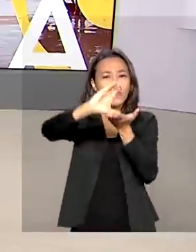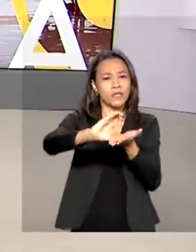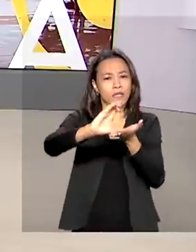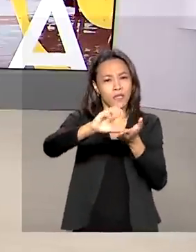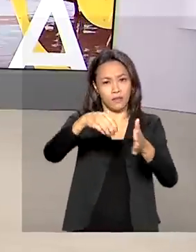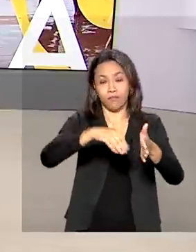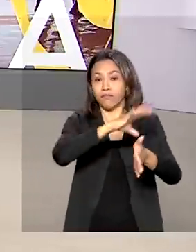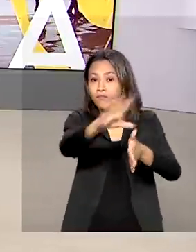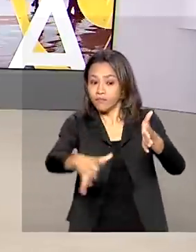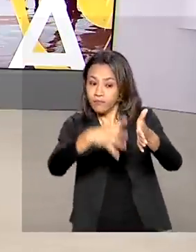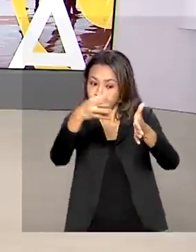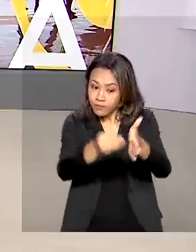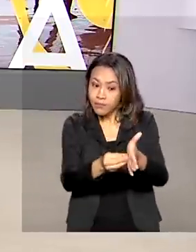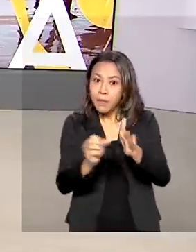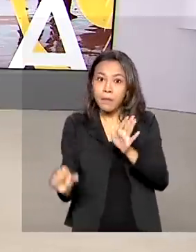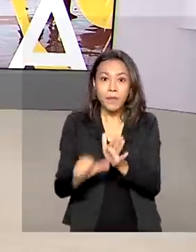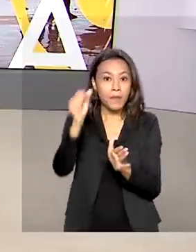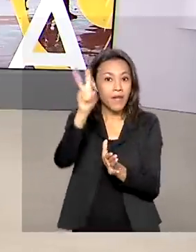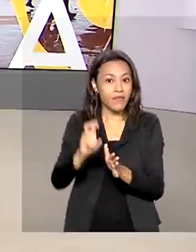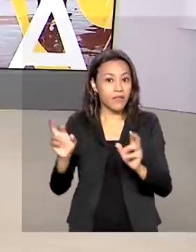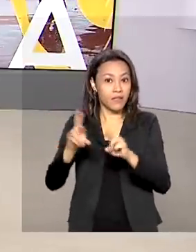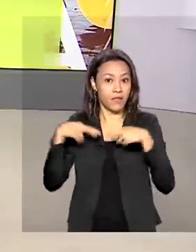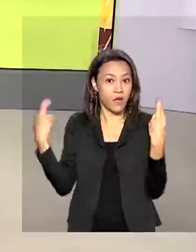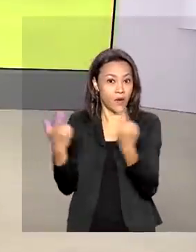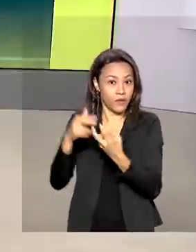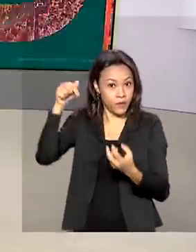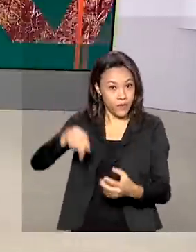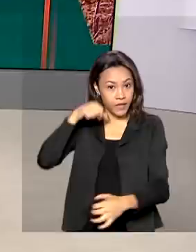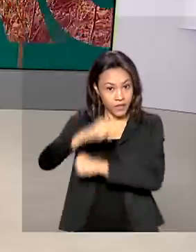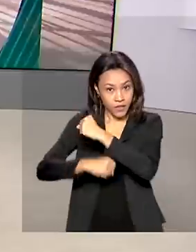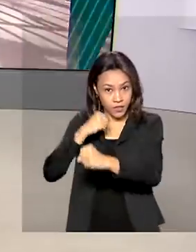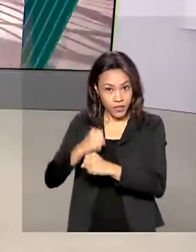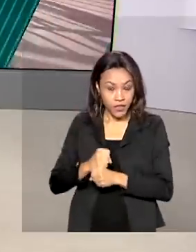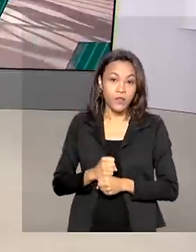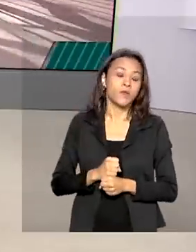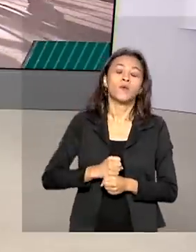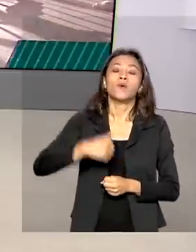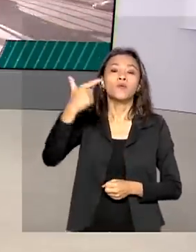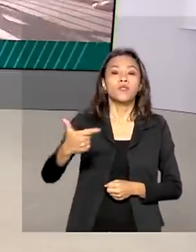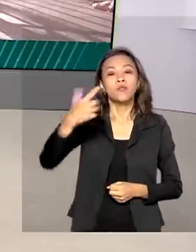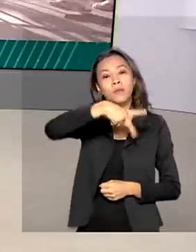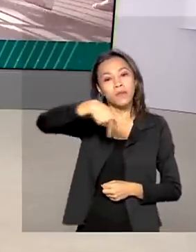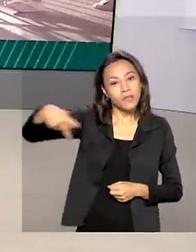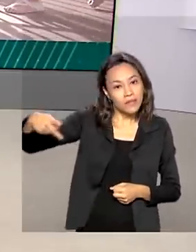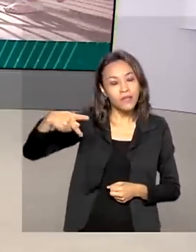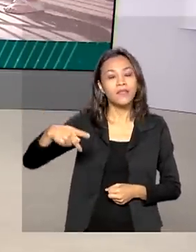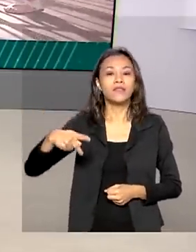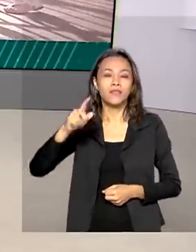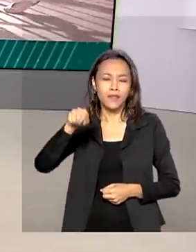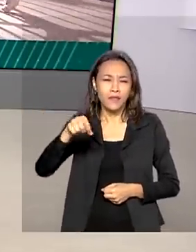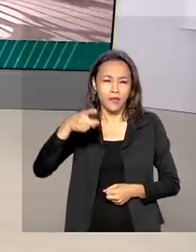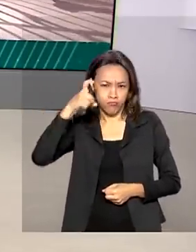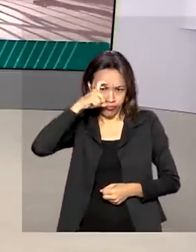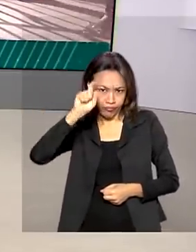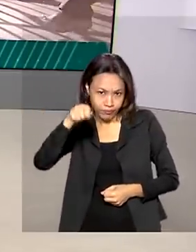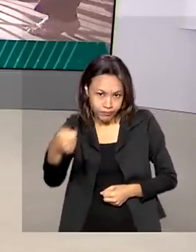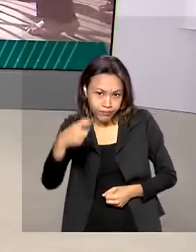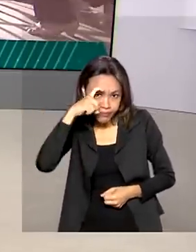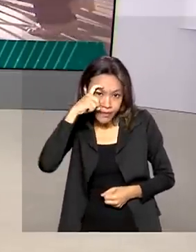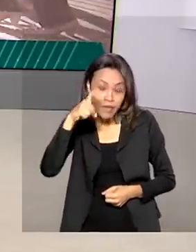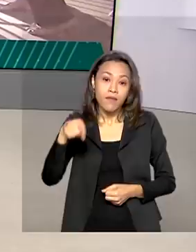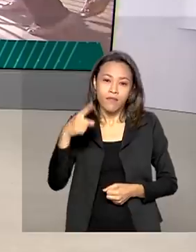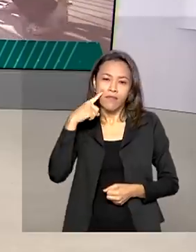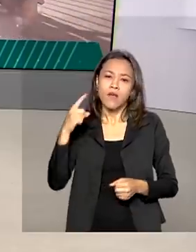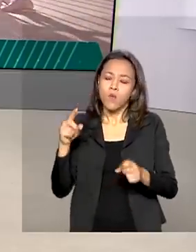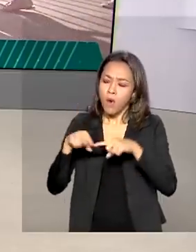reuniu pela primeira vez este ano. O vice-presidente da República, que preside o Conselho, aproveitou para fazer um balanço das ações realizadas